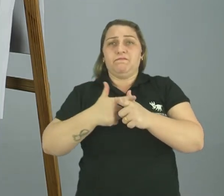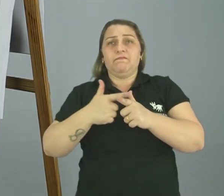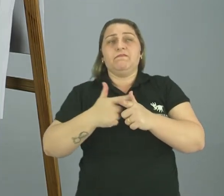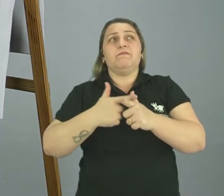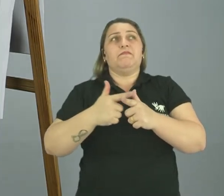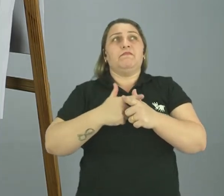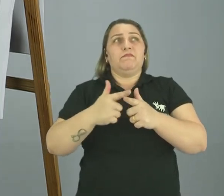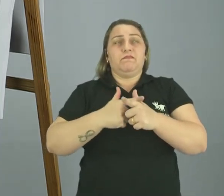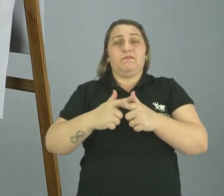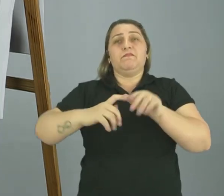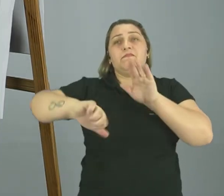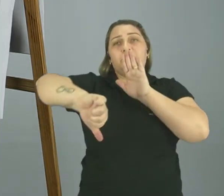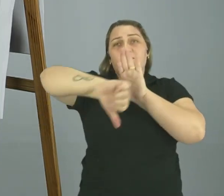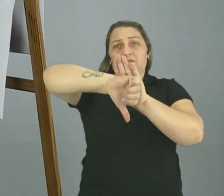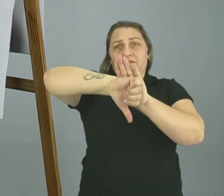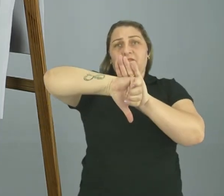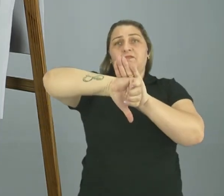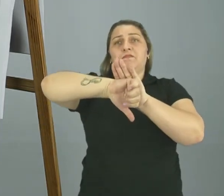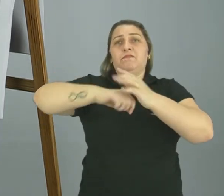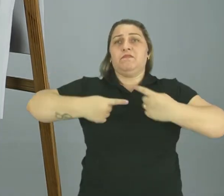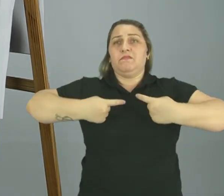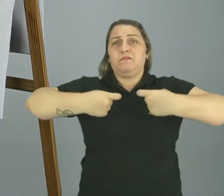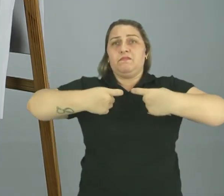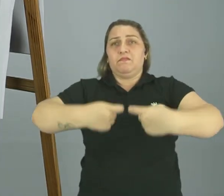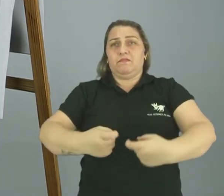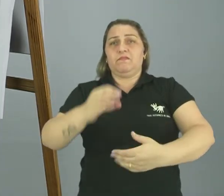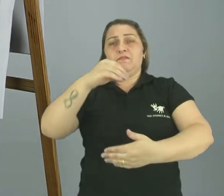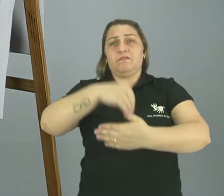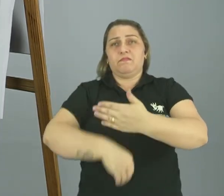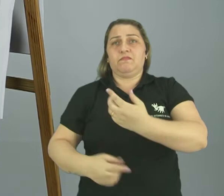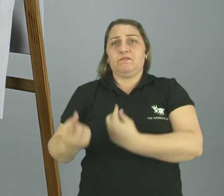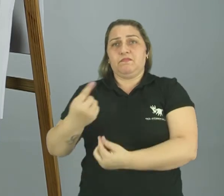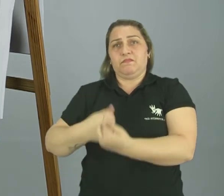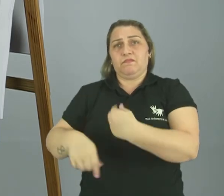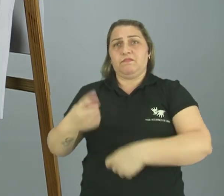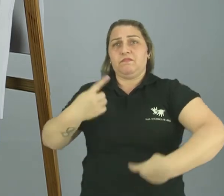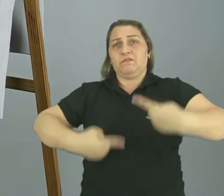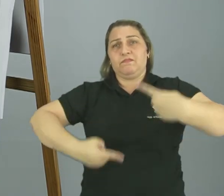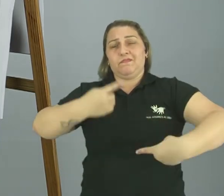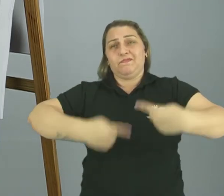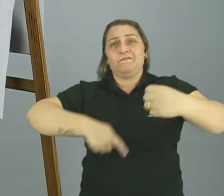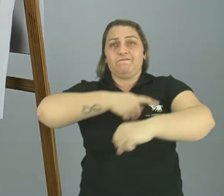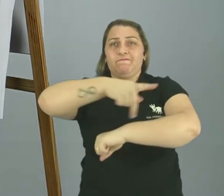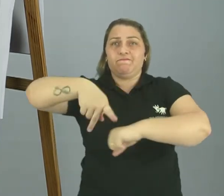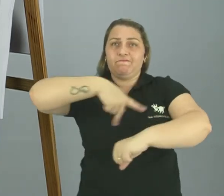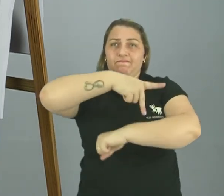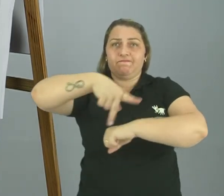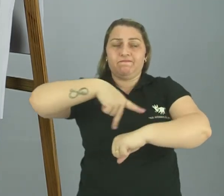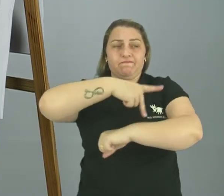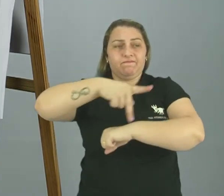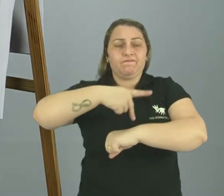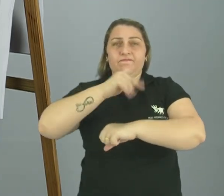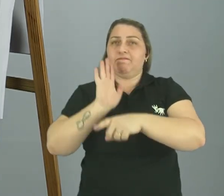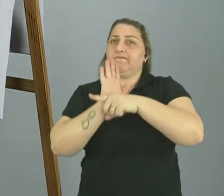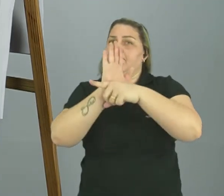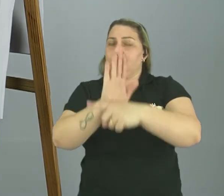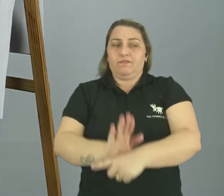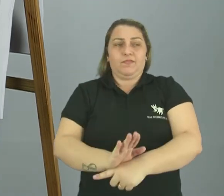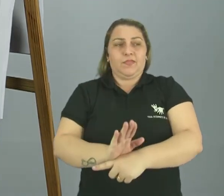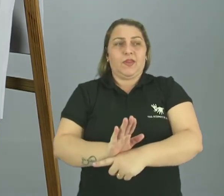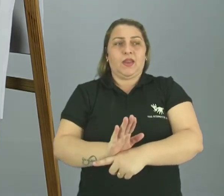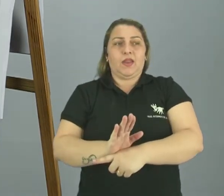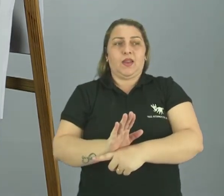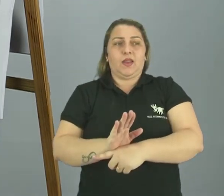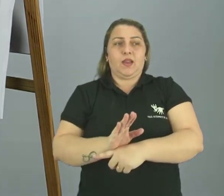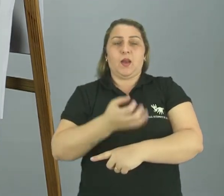que a crise A guerra interna A crise econômica e política do seu país Não estava oferecendo uma boa qualidade